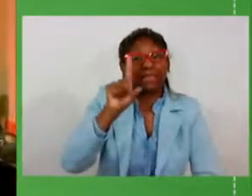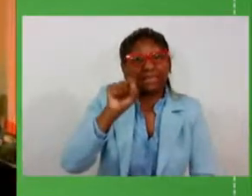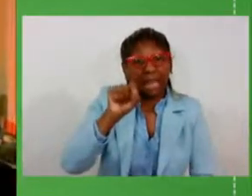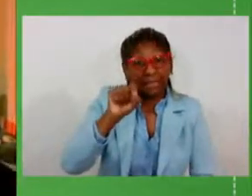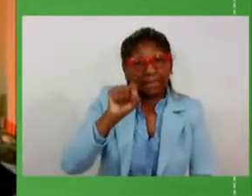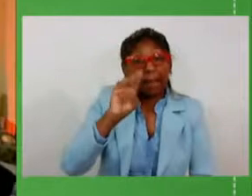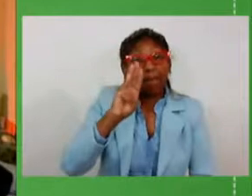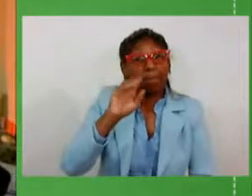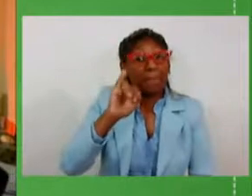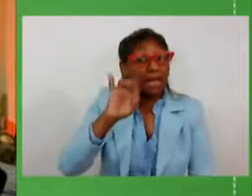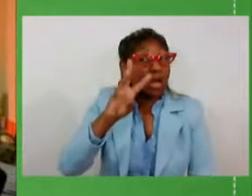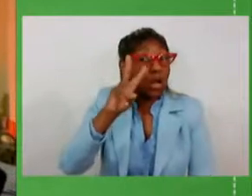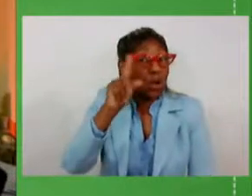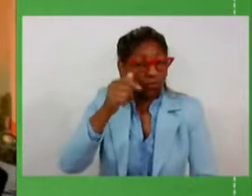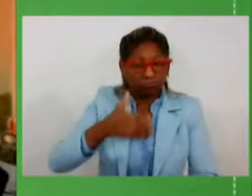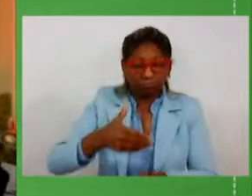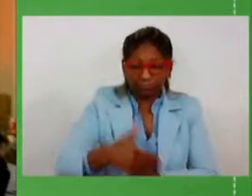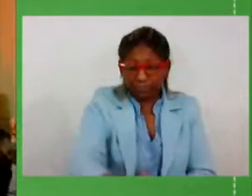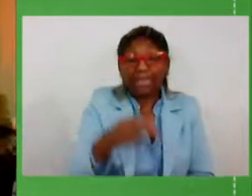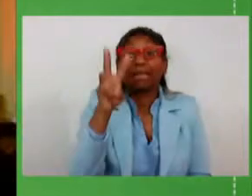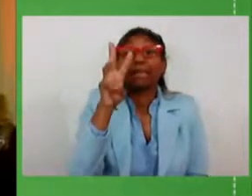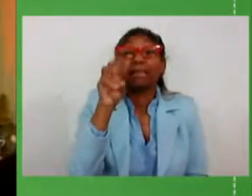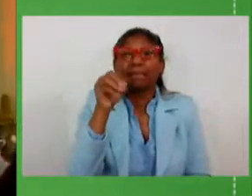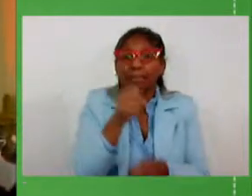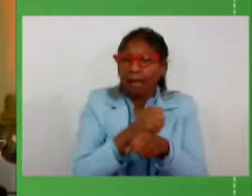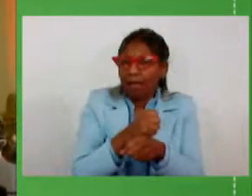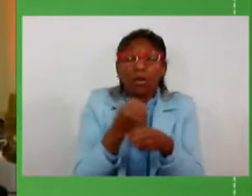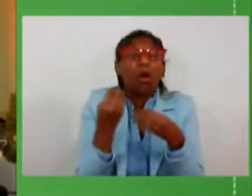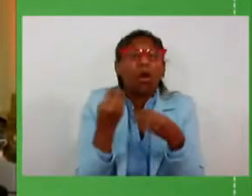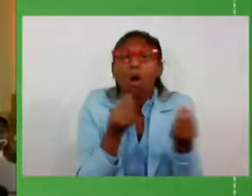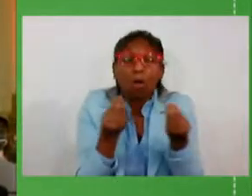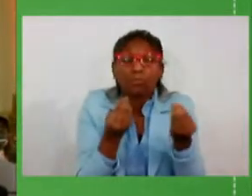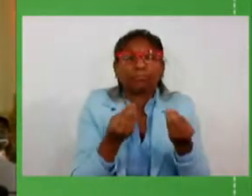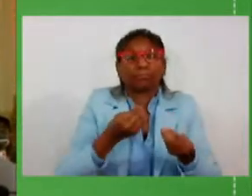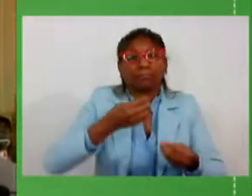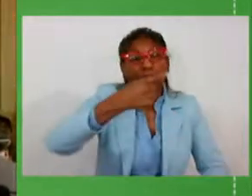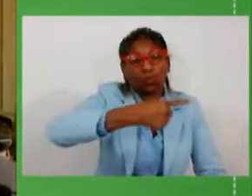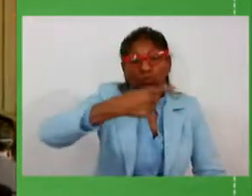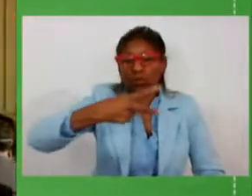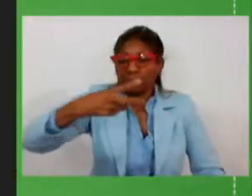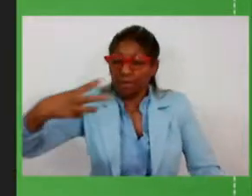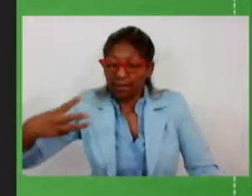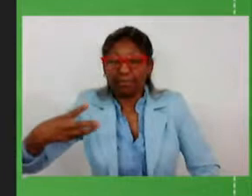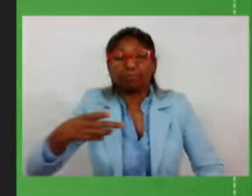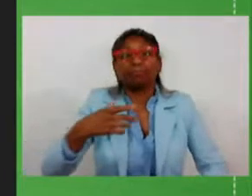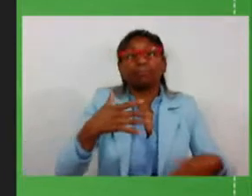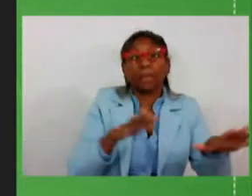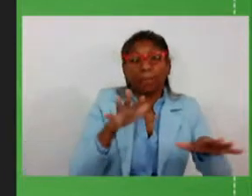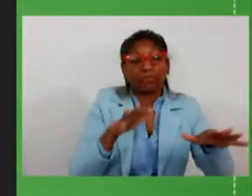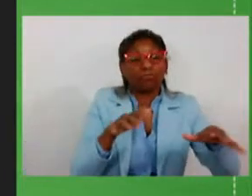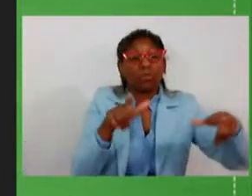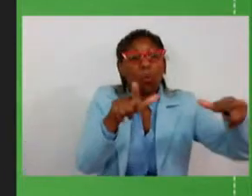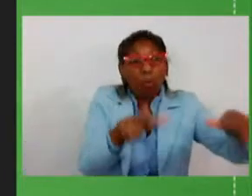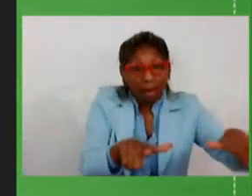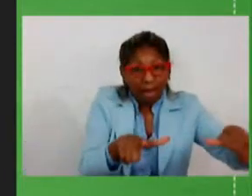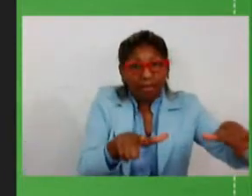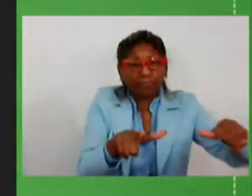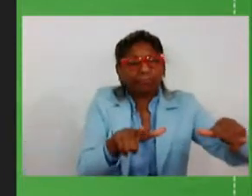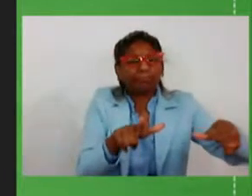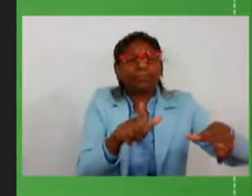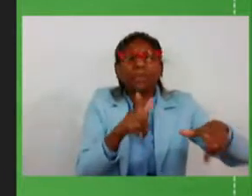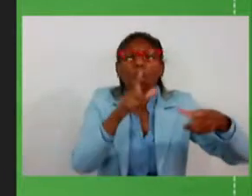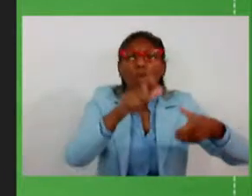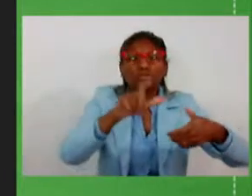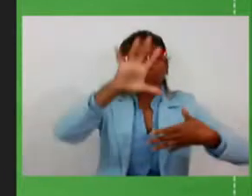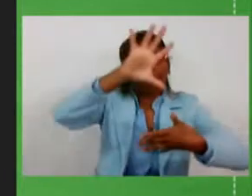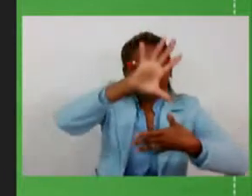de reais ao longo de 30 anos. critério de composição dos blocos pela proximidade geográfica, lotes viáveis sob forma de